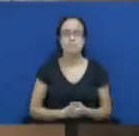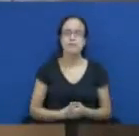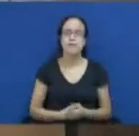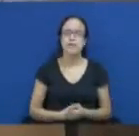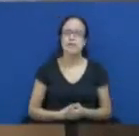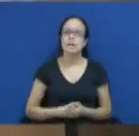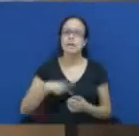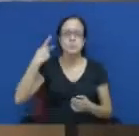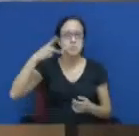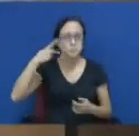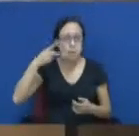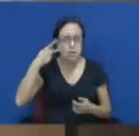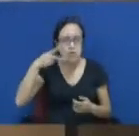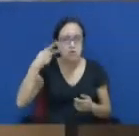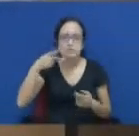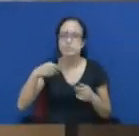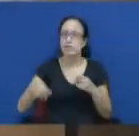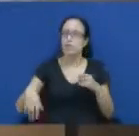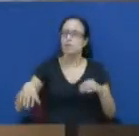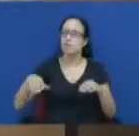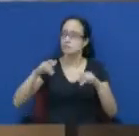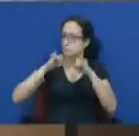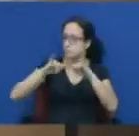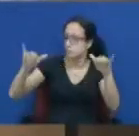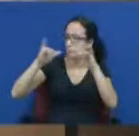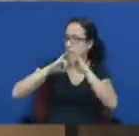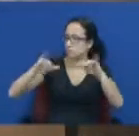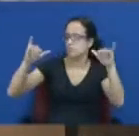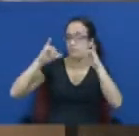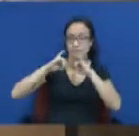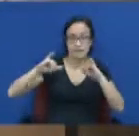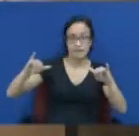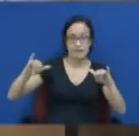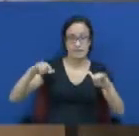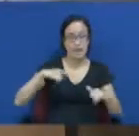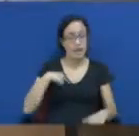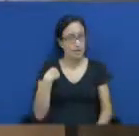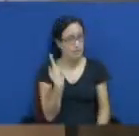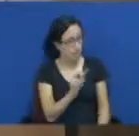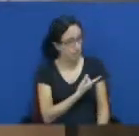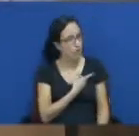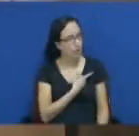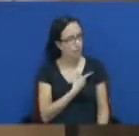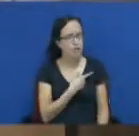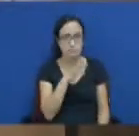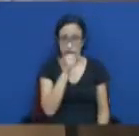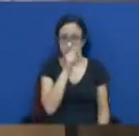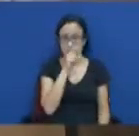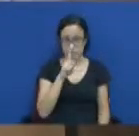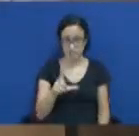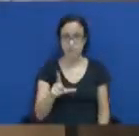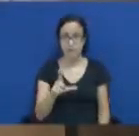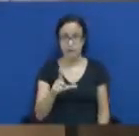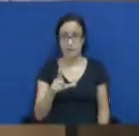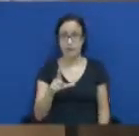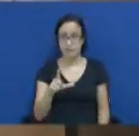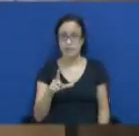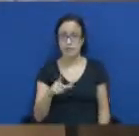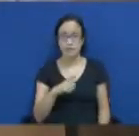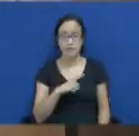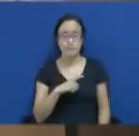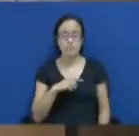criamos uma situação em Limeira para que a cidade tivesse oportunidade de